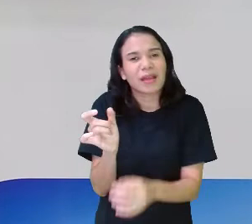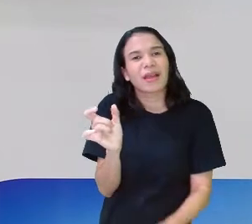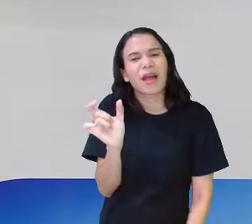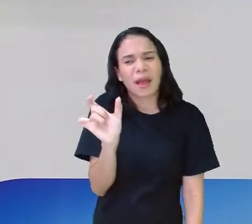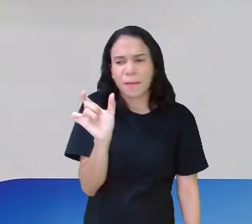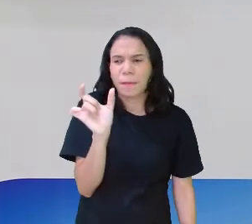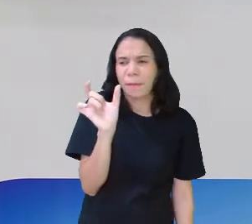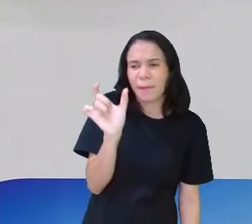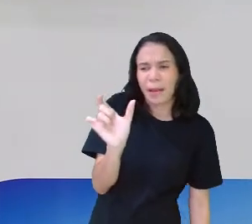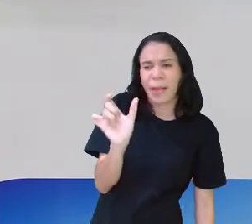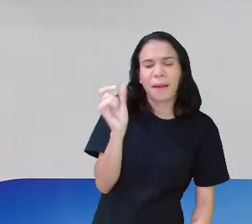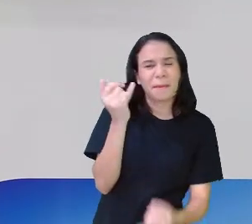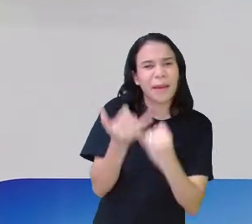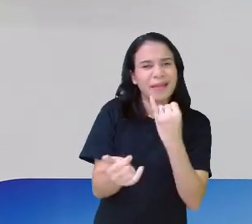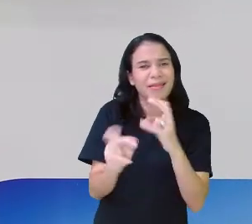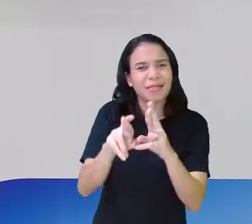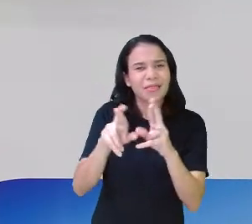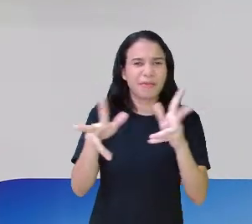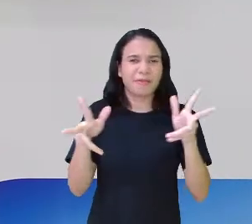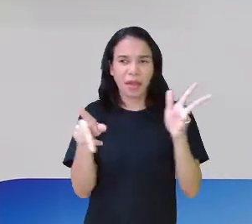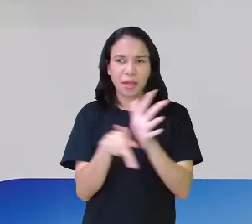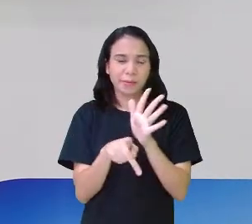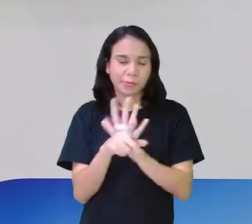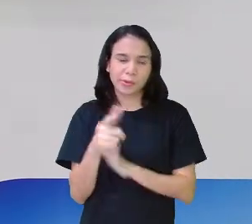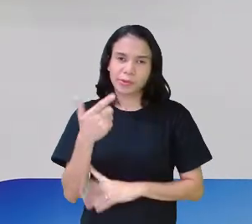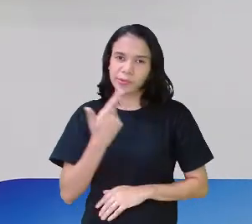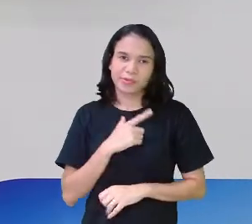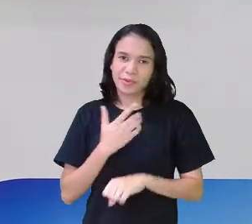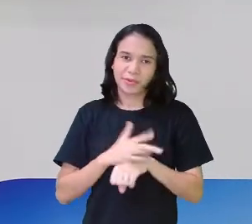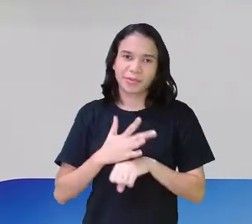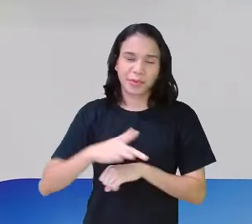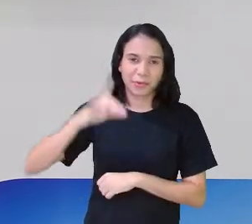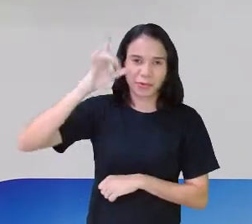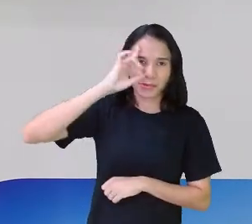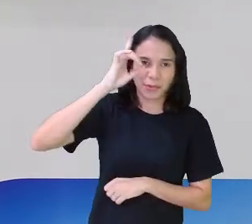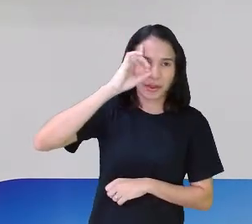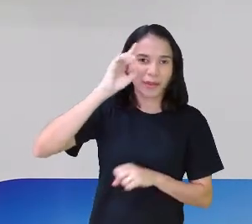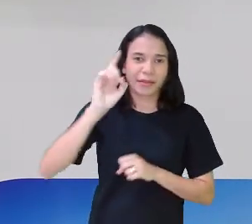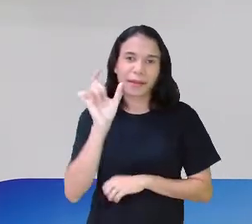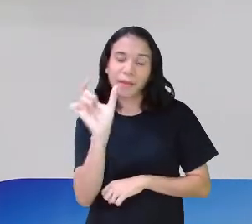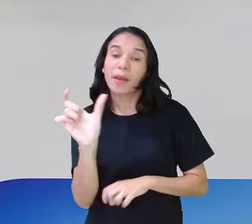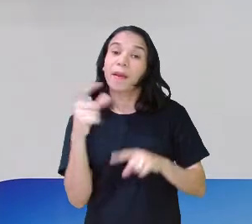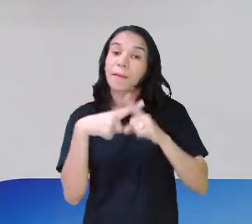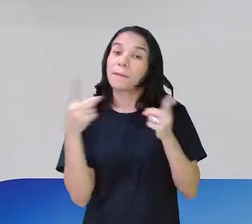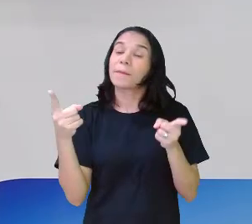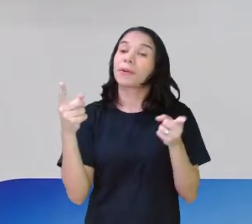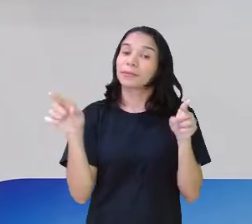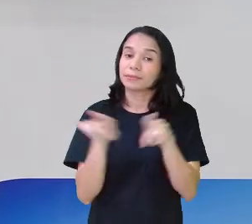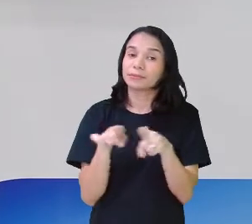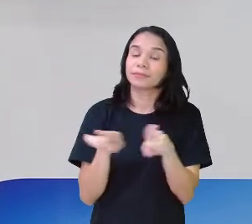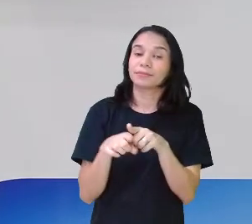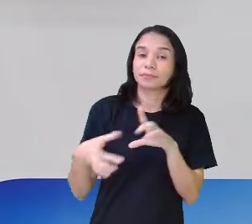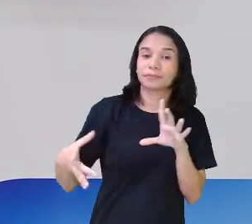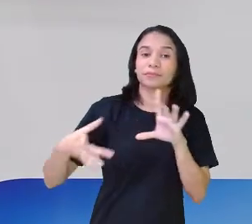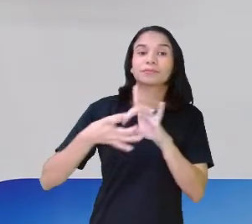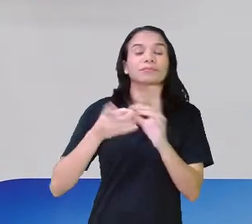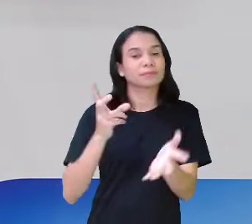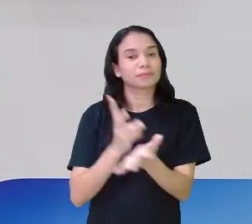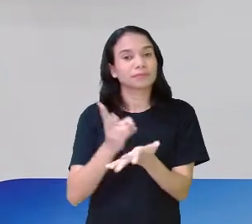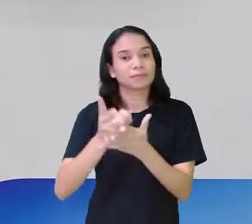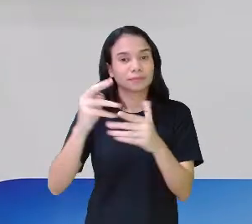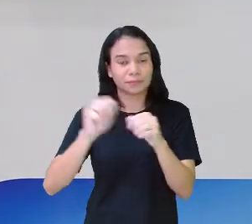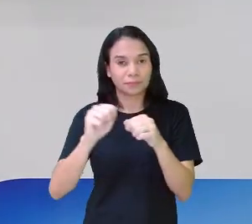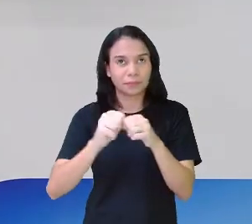diferente, é uma resenha crítica. Não está presente no nosso dia a dia, assim, esse termo. Mas, consequentemente, fazemos isso toda hora.